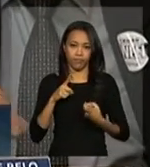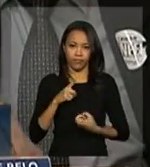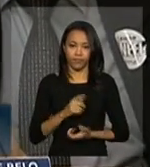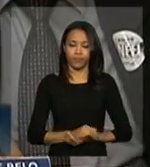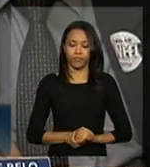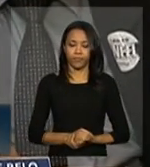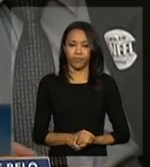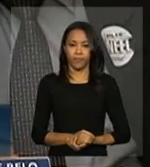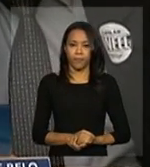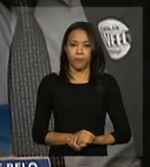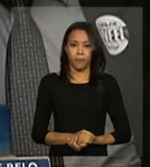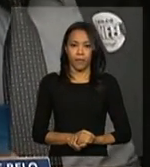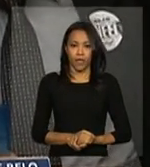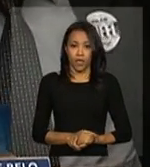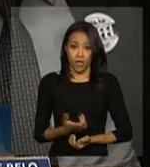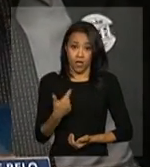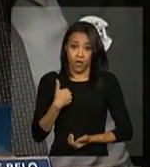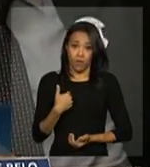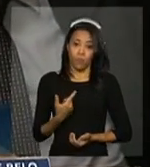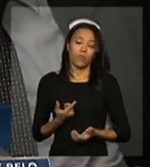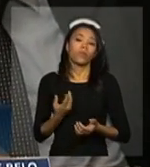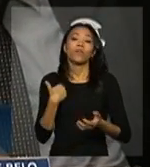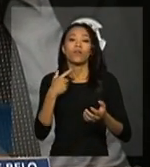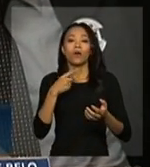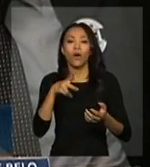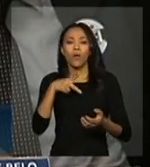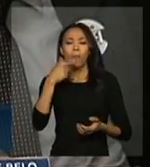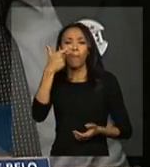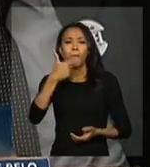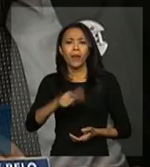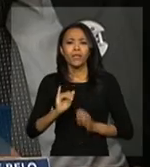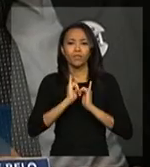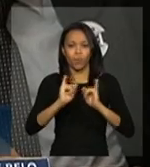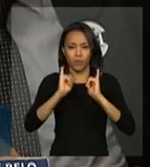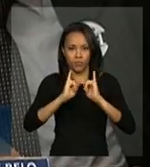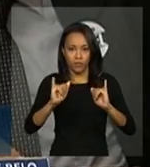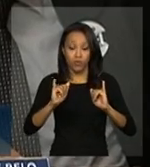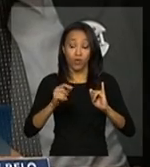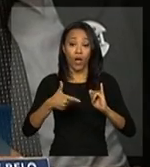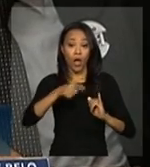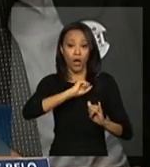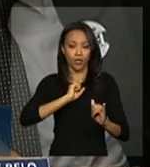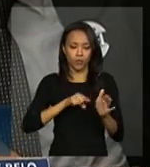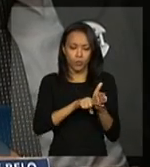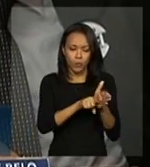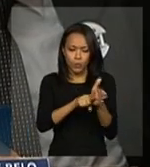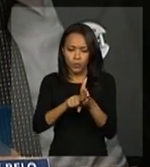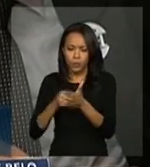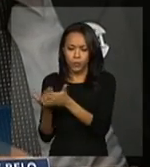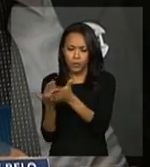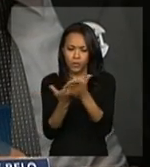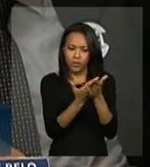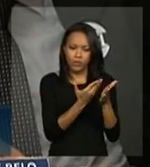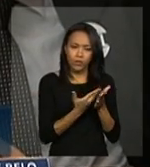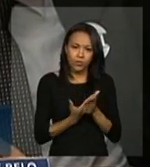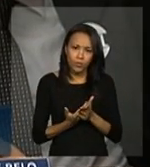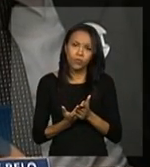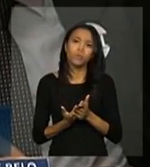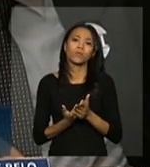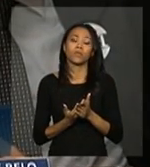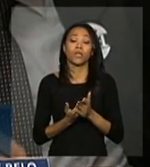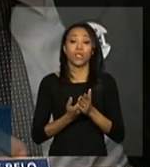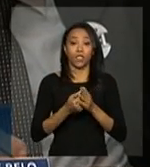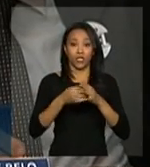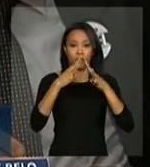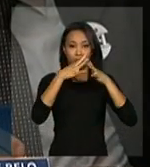Se me permite, eu gostaria de complementar. É que os estudos feitos foram de tal forma que o corredor da